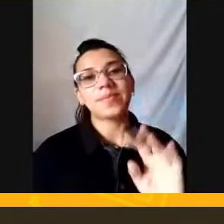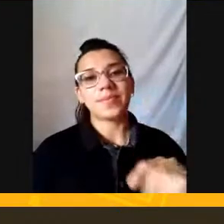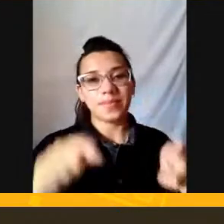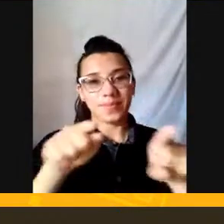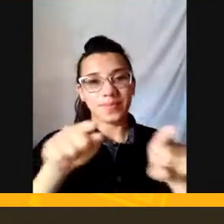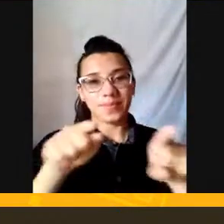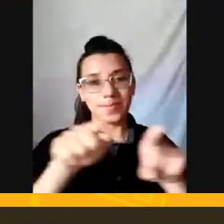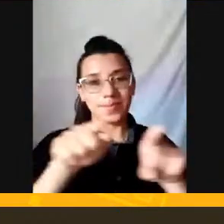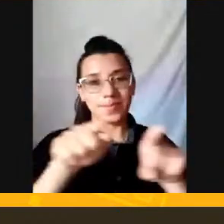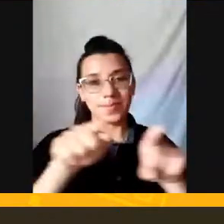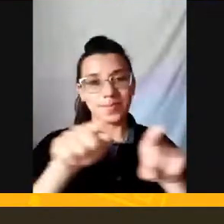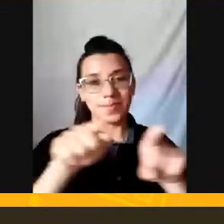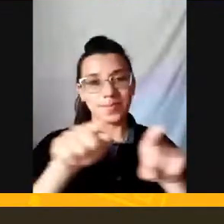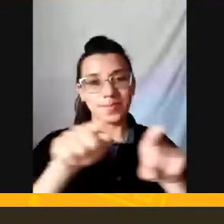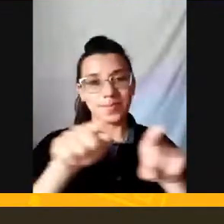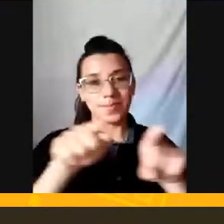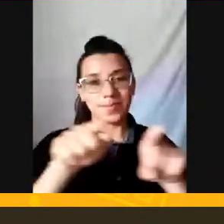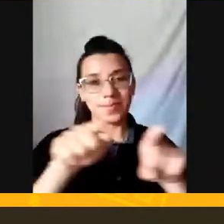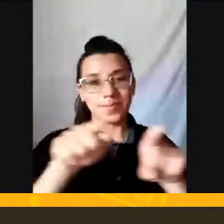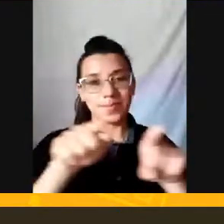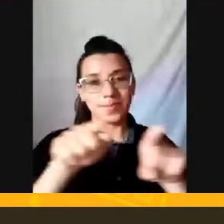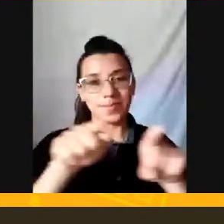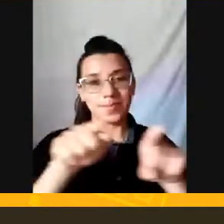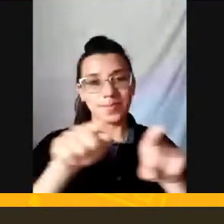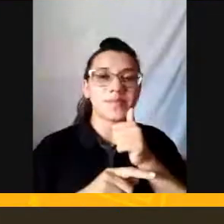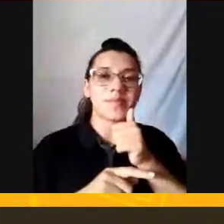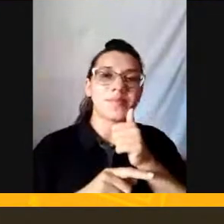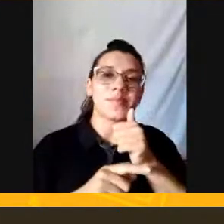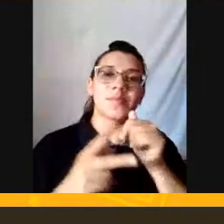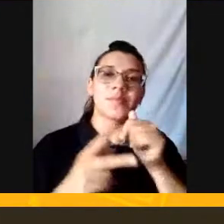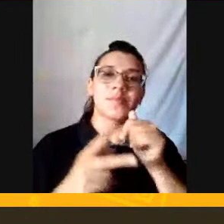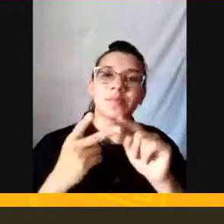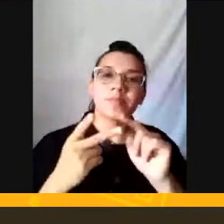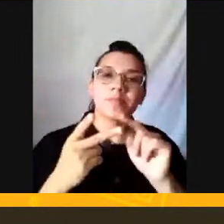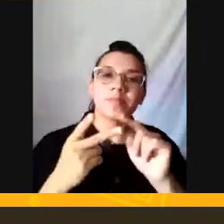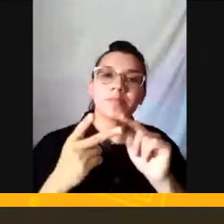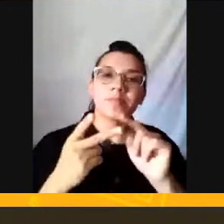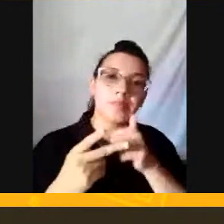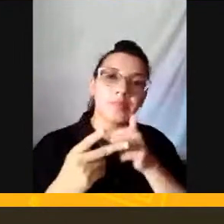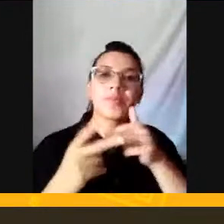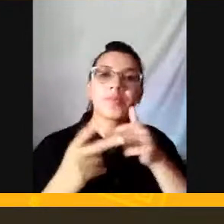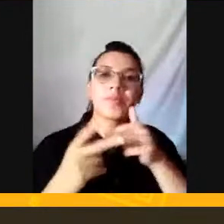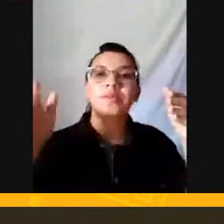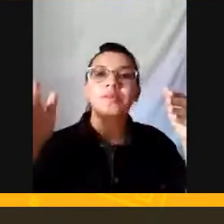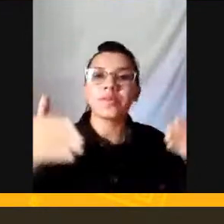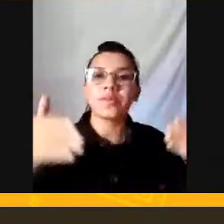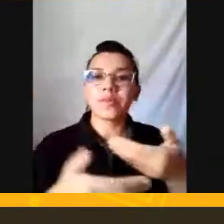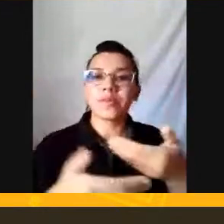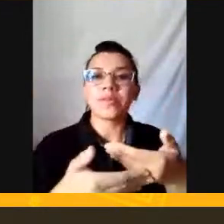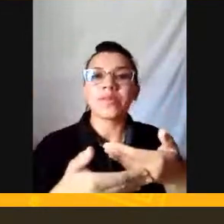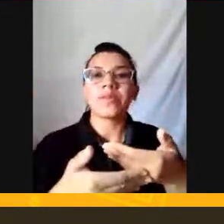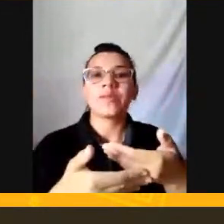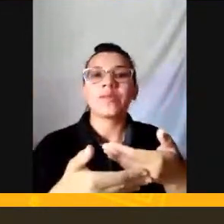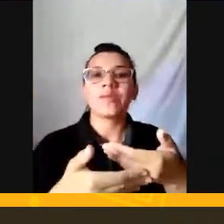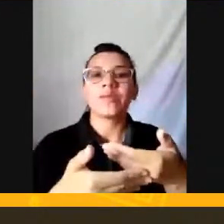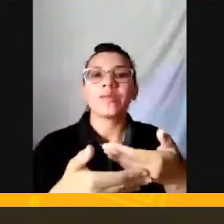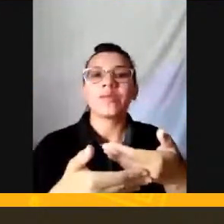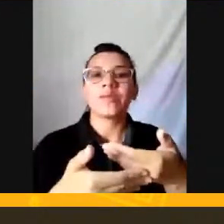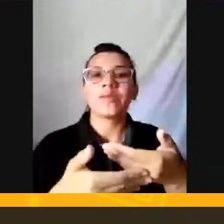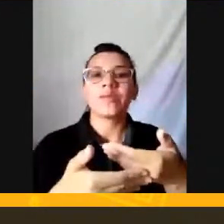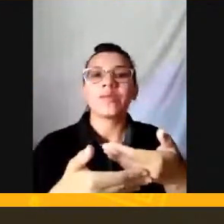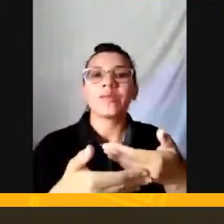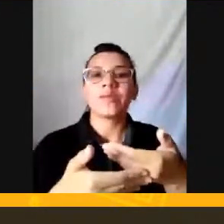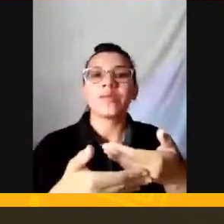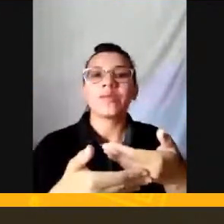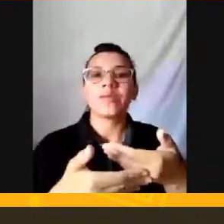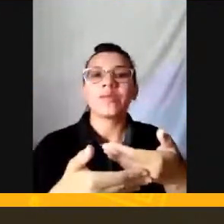Vitória Lá de Almas Também Nosso pessoal De Almas É muito bom Participar aqui Com vocês É a presença De vocês Sempre E aí